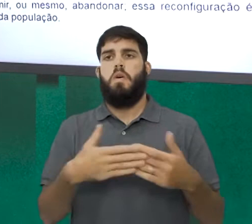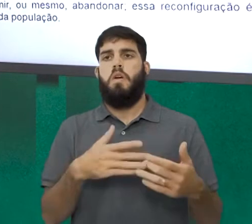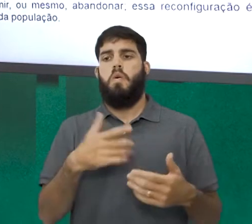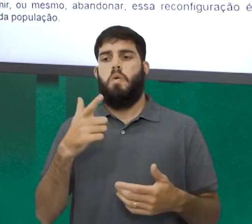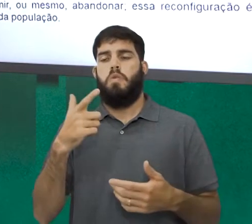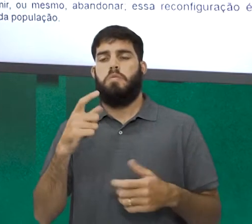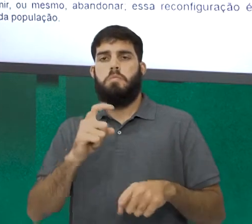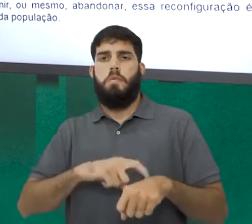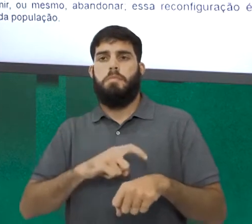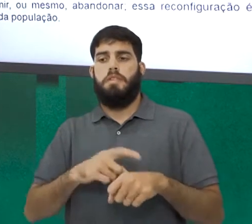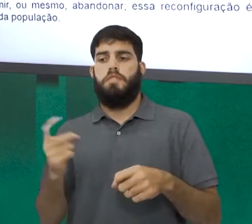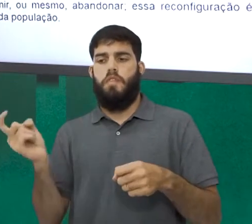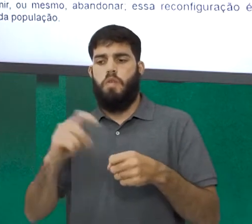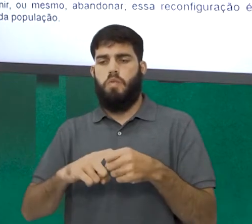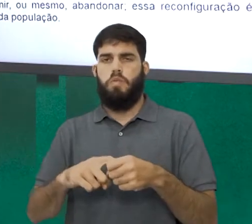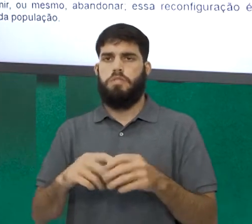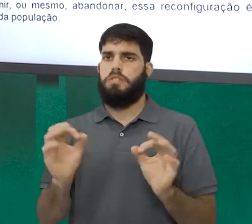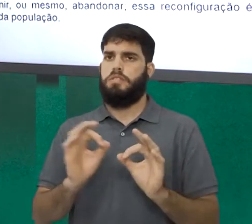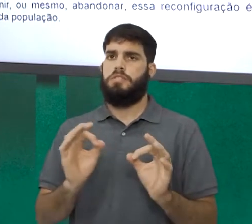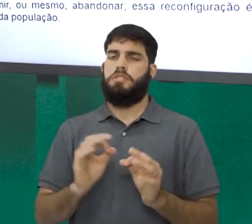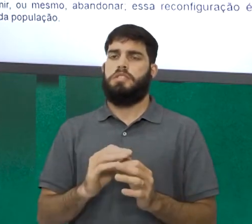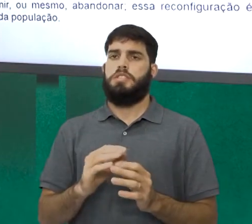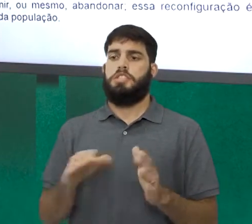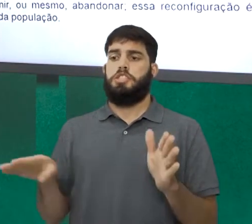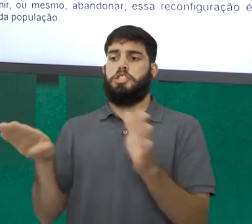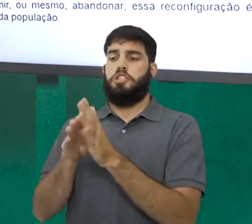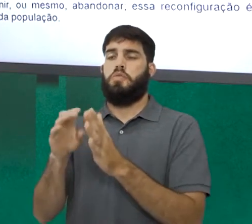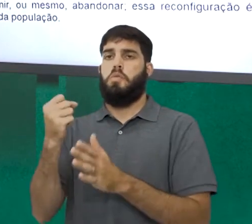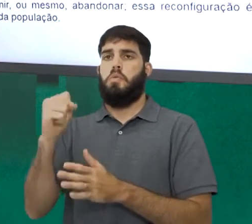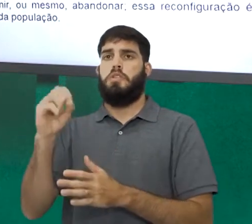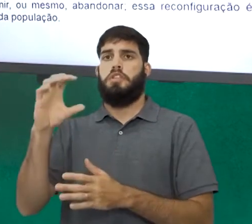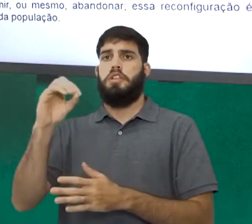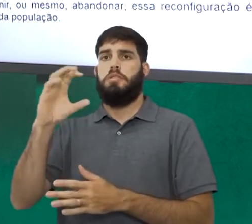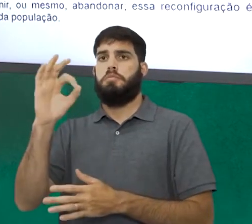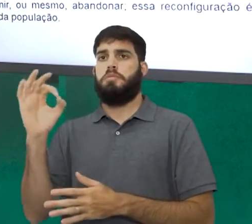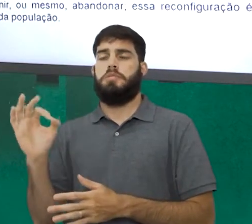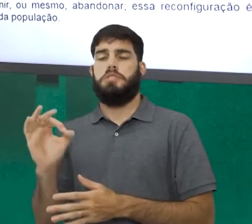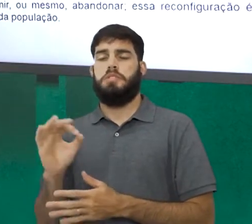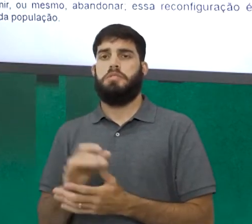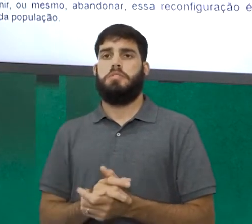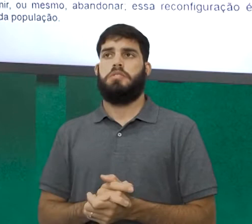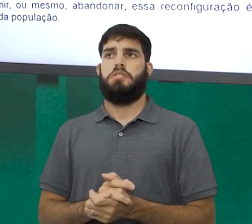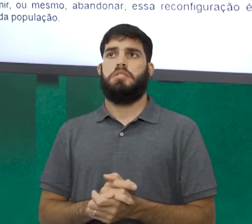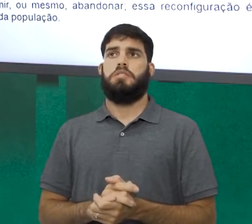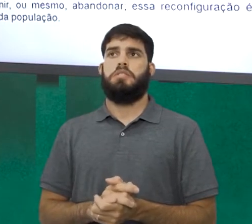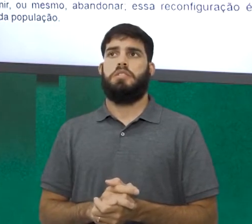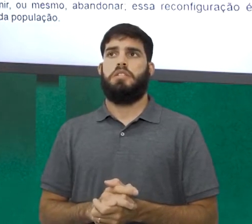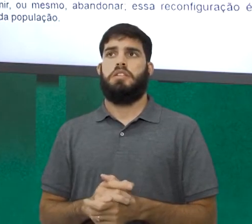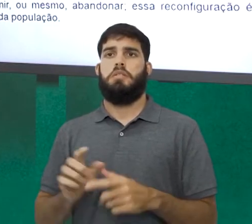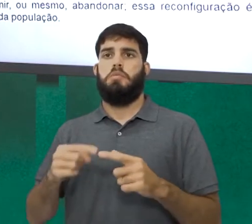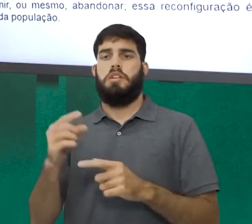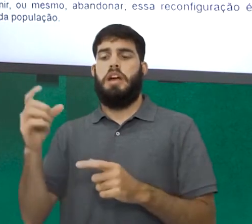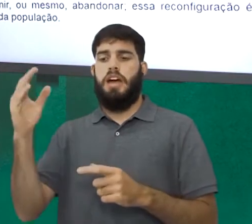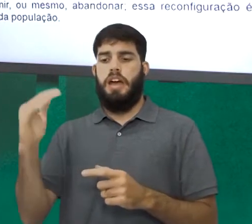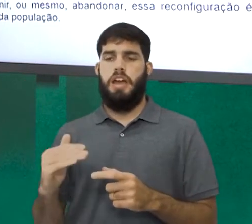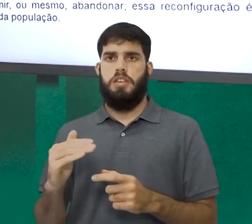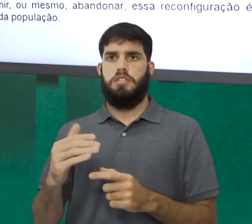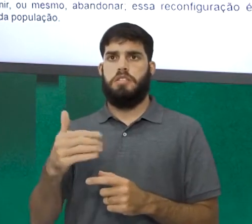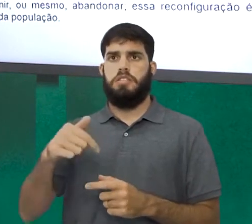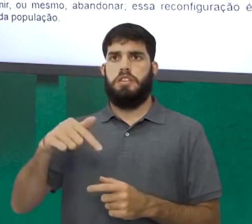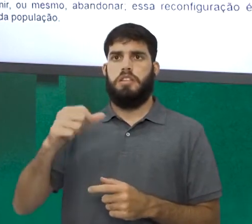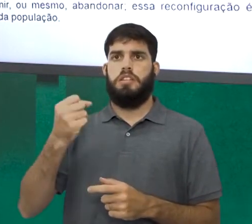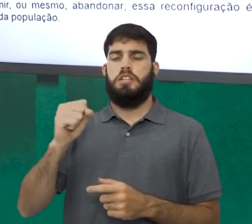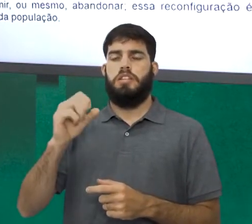baixou para 50%. Ah, não, chegou a 80%. Ah, no outro momento, caiu para 78%. Não, em nenhum